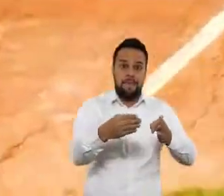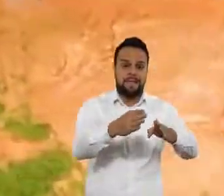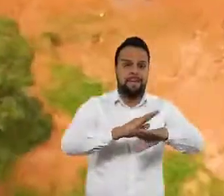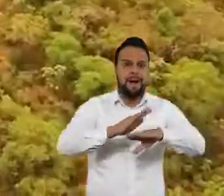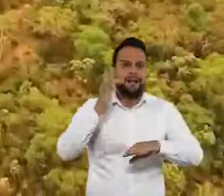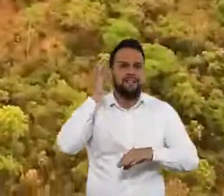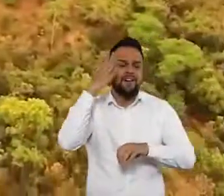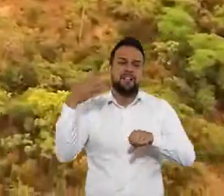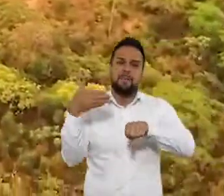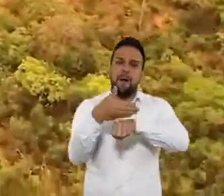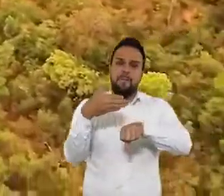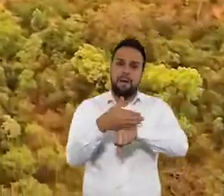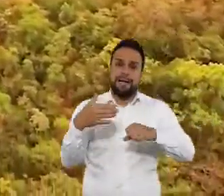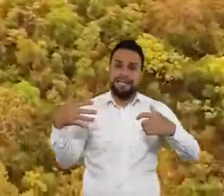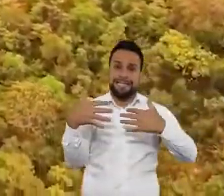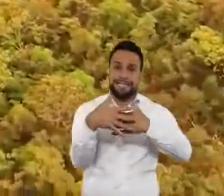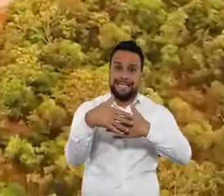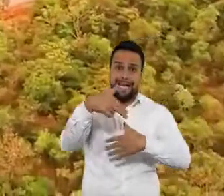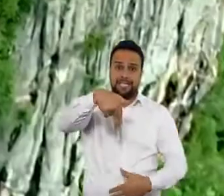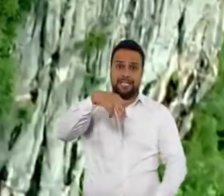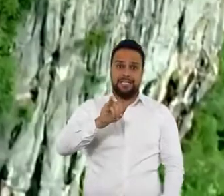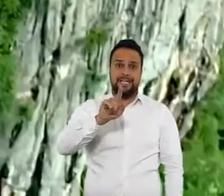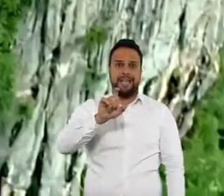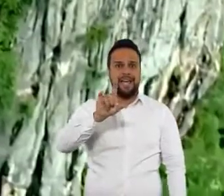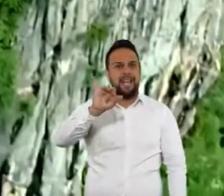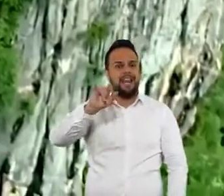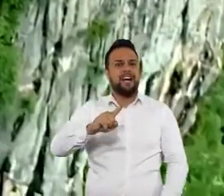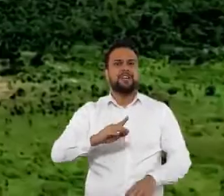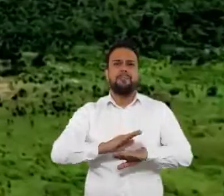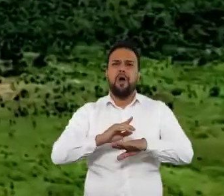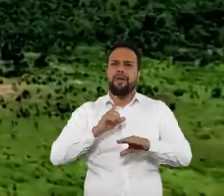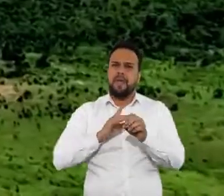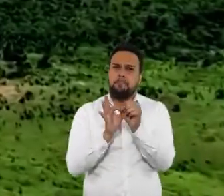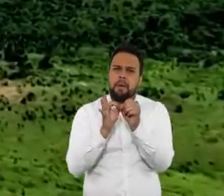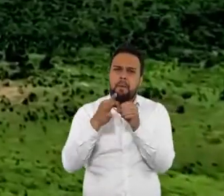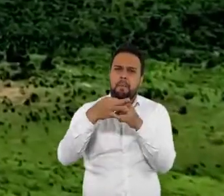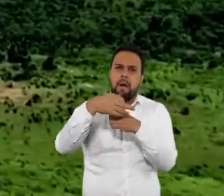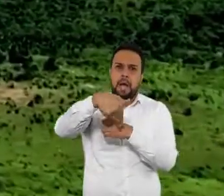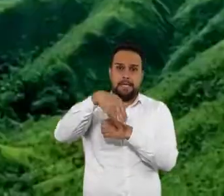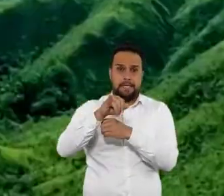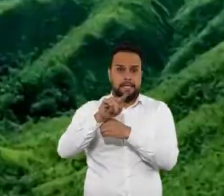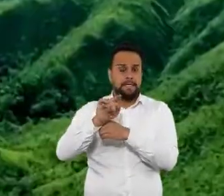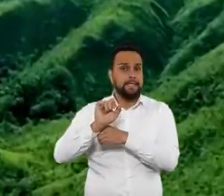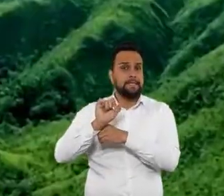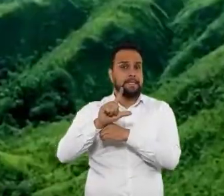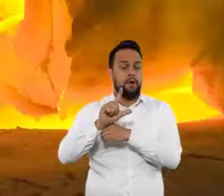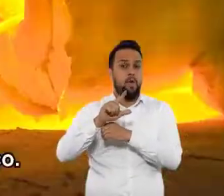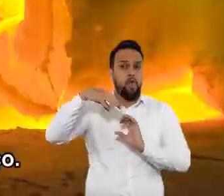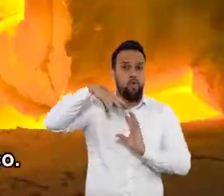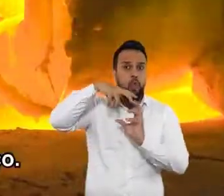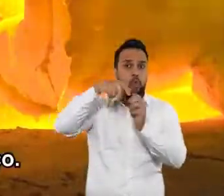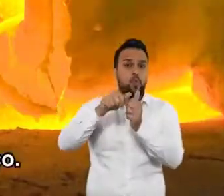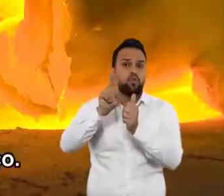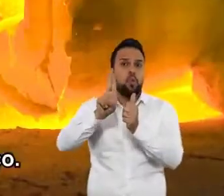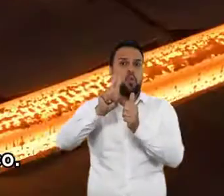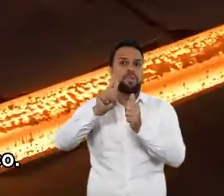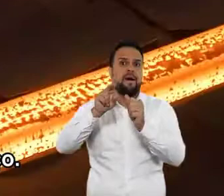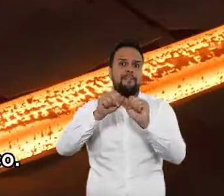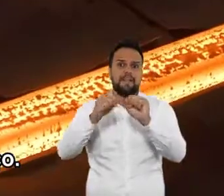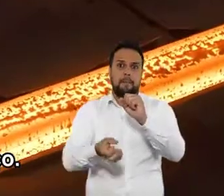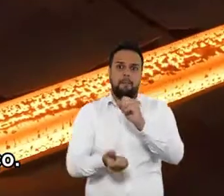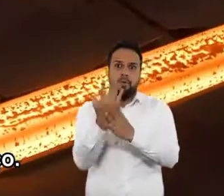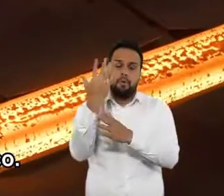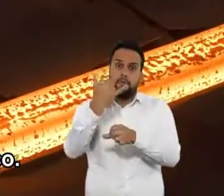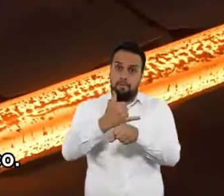novas pistas vão facilitar o acesso à Niquelândia. Cidade com uma das maiores reservas de níquel do mundo. Minério utilizado